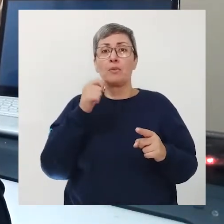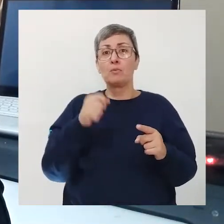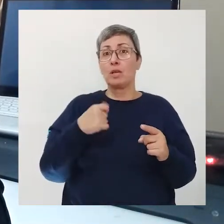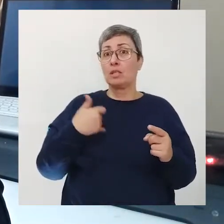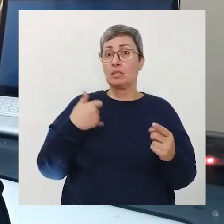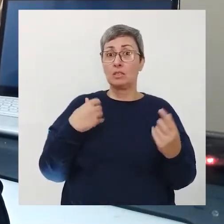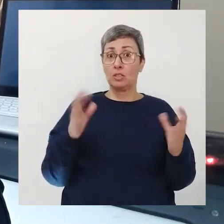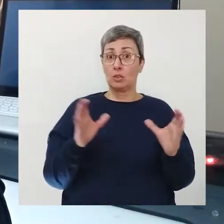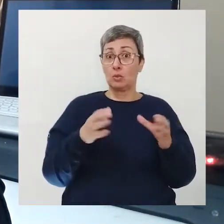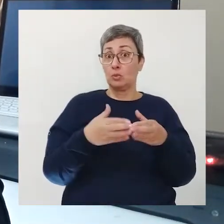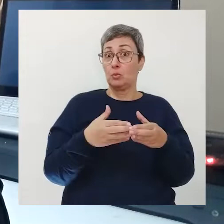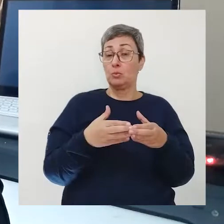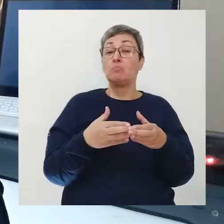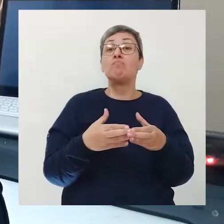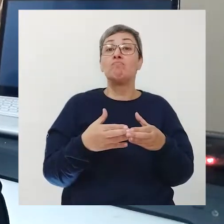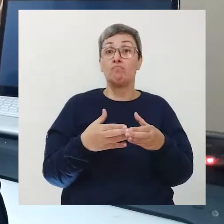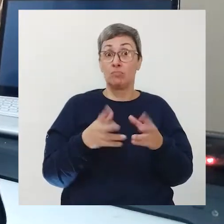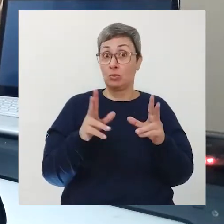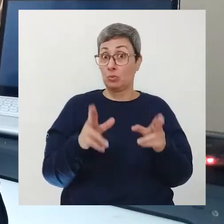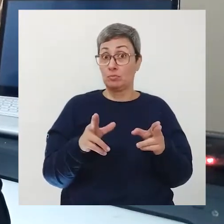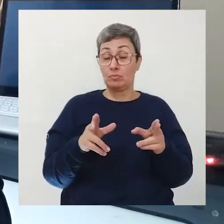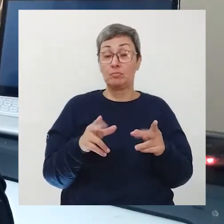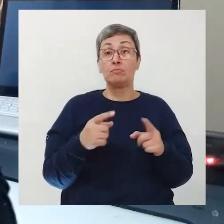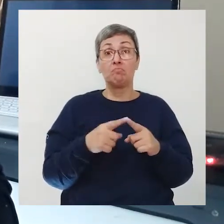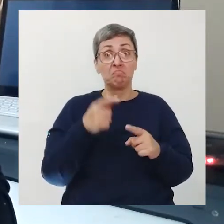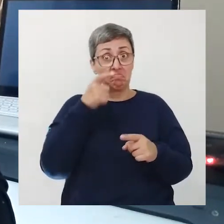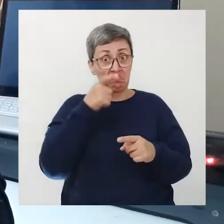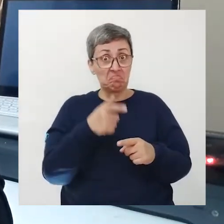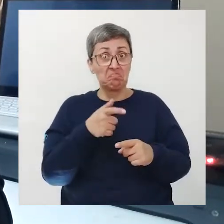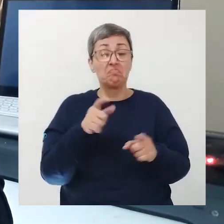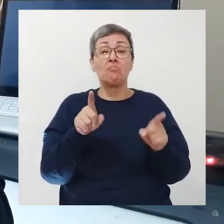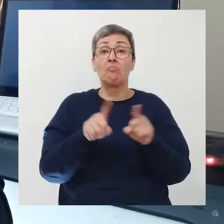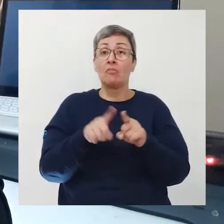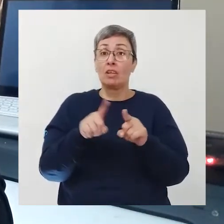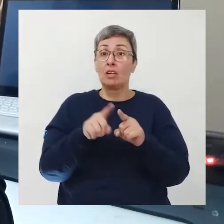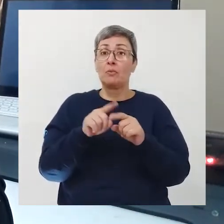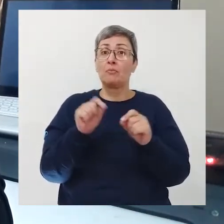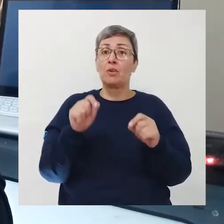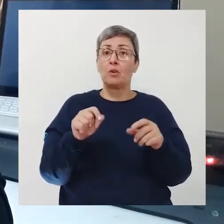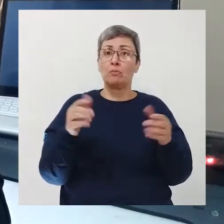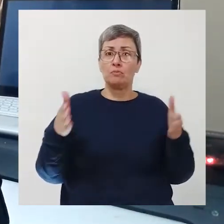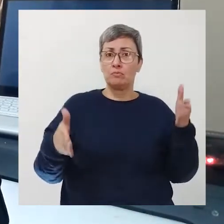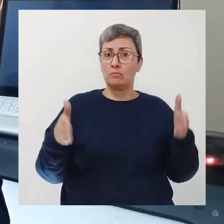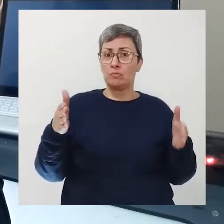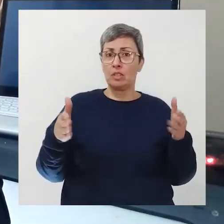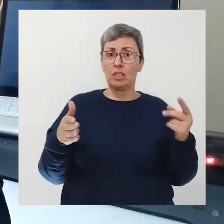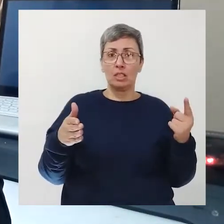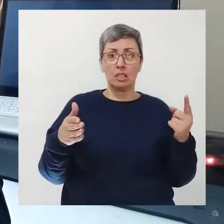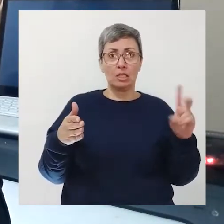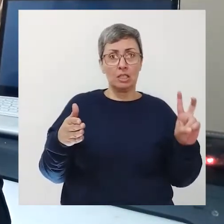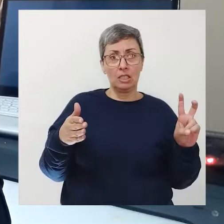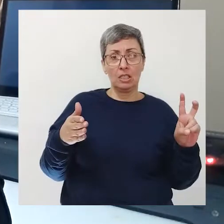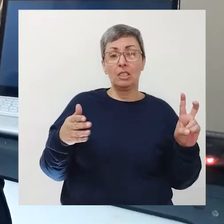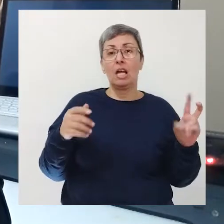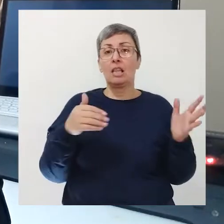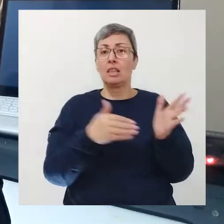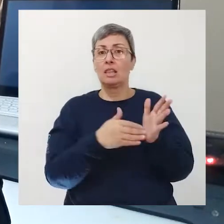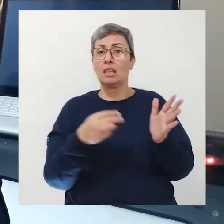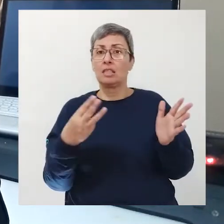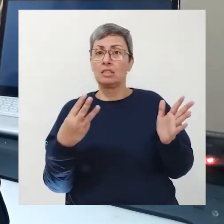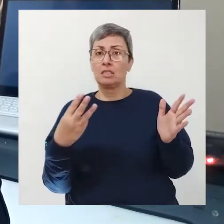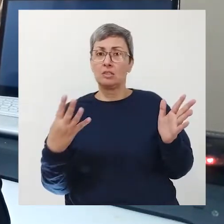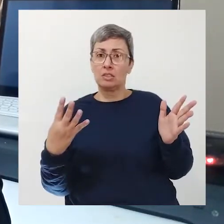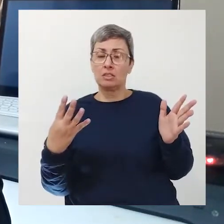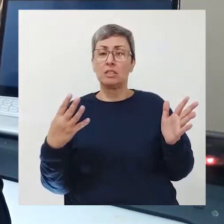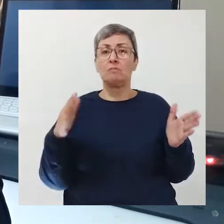mesmo grupo de idade Interessante, né? Na faixa entre 15 e 34 anos